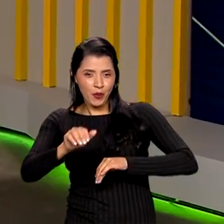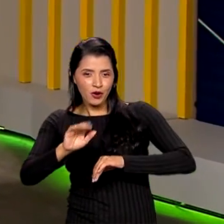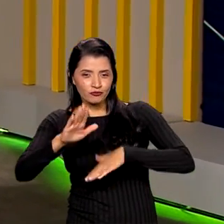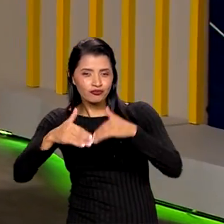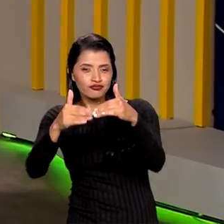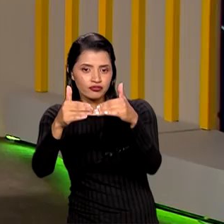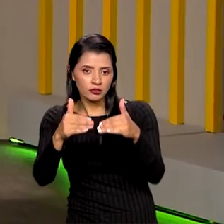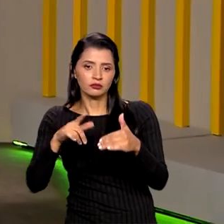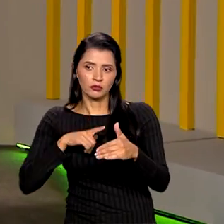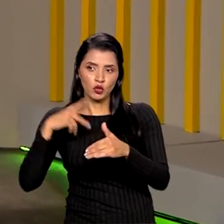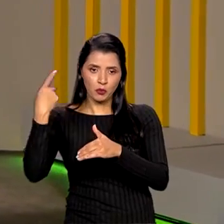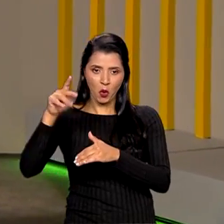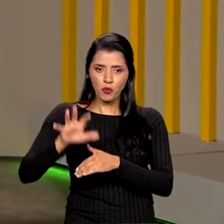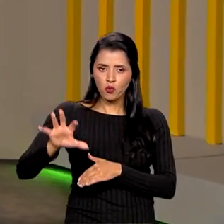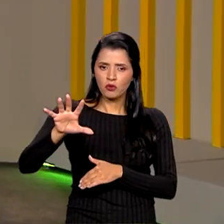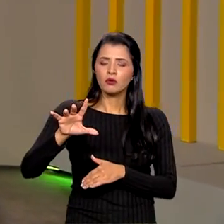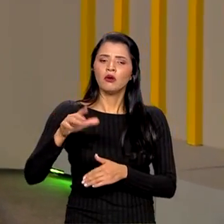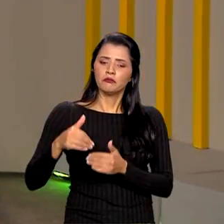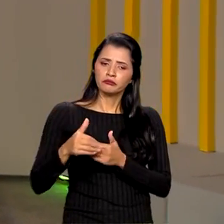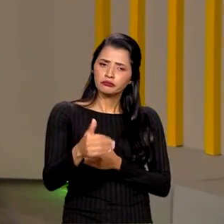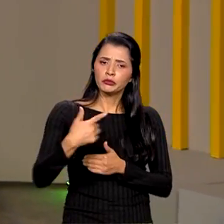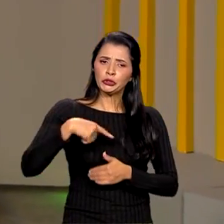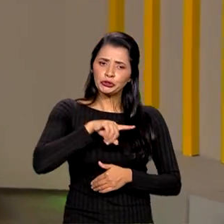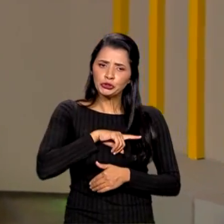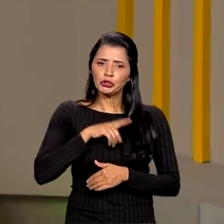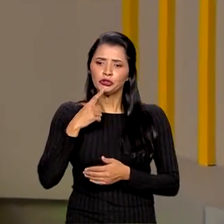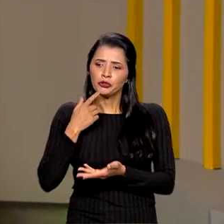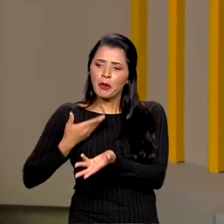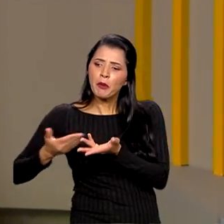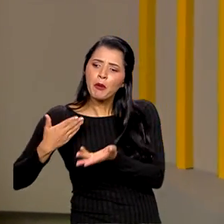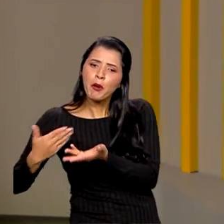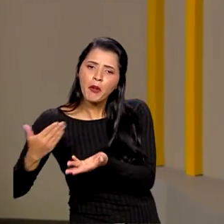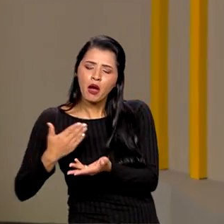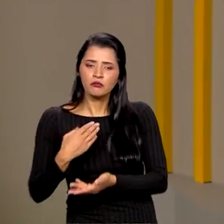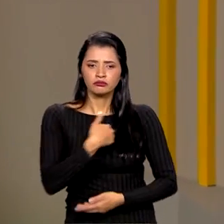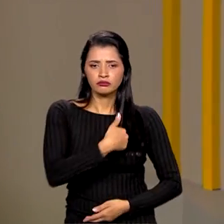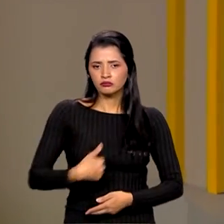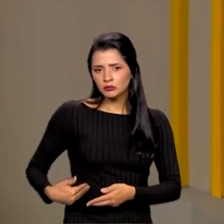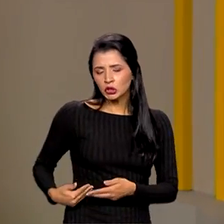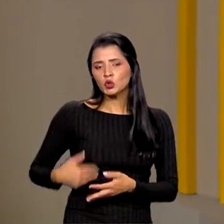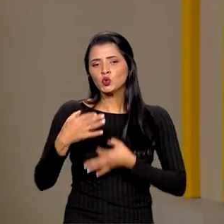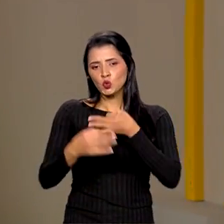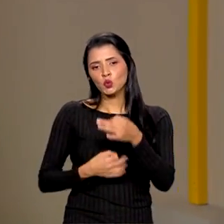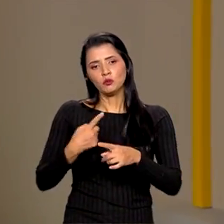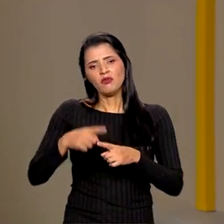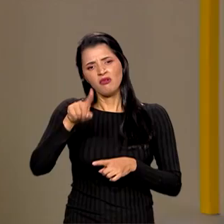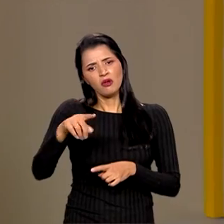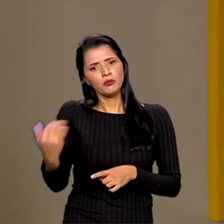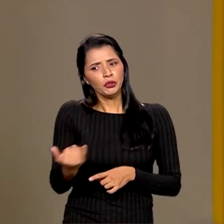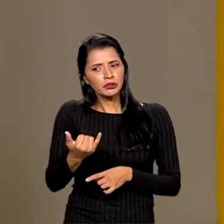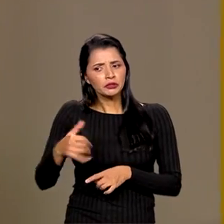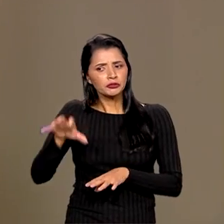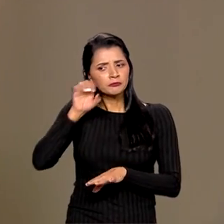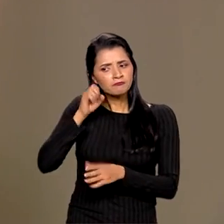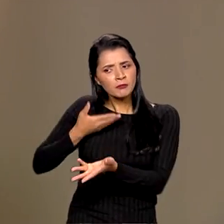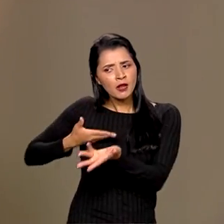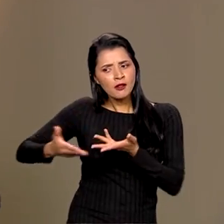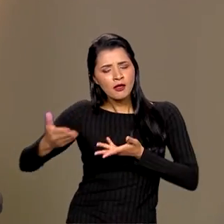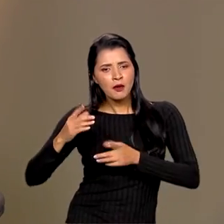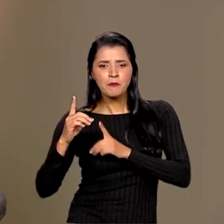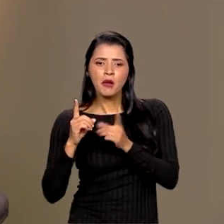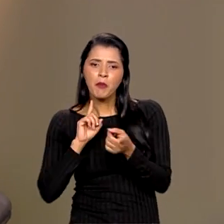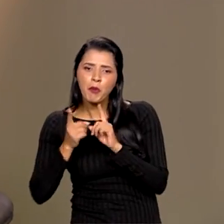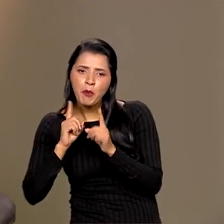E, a partir disso, nós fizemos um conjunto de escutas com todos os governadores, porque isso é uma questão importante. A gente restabeleceu o diálogo